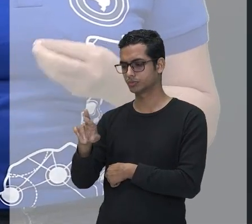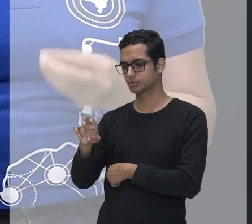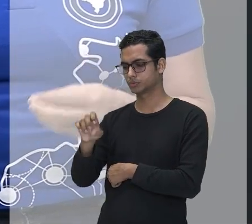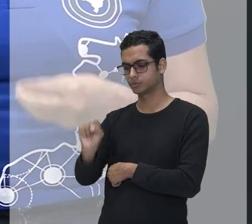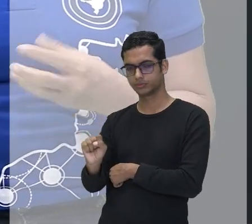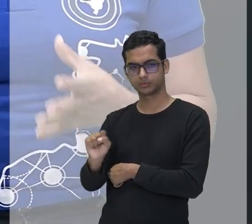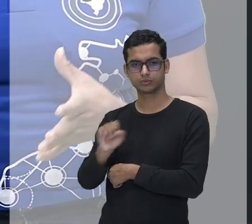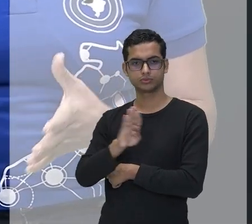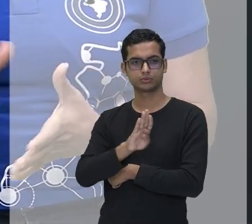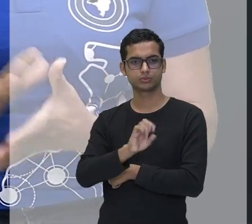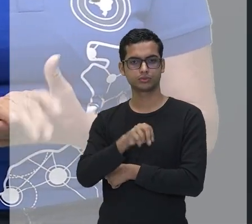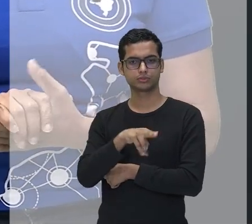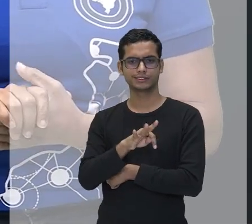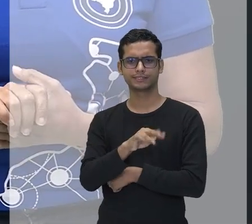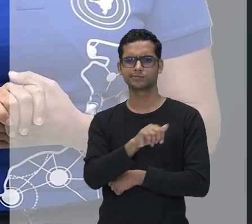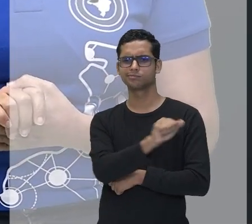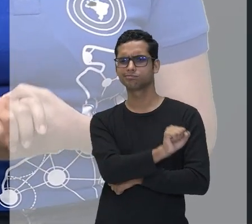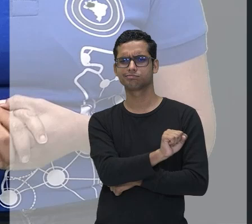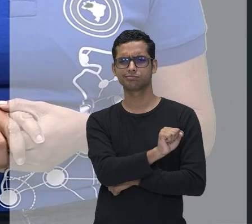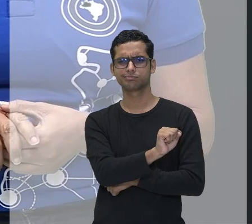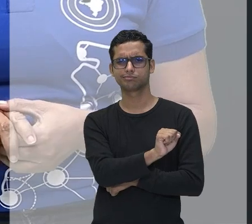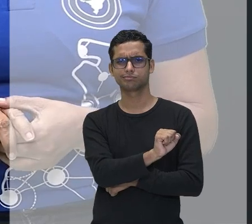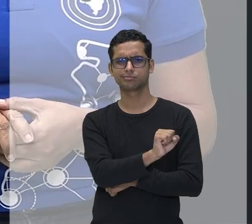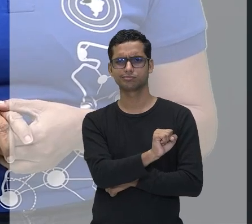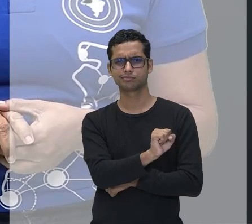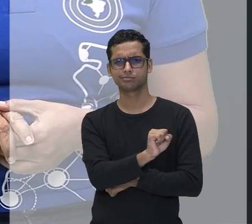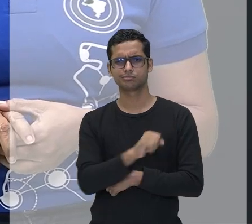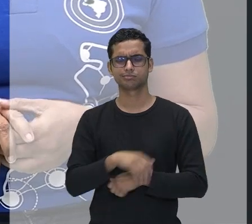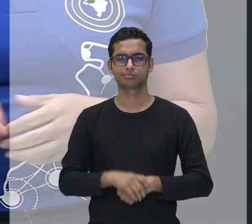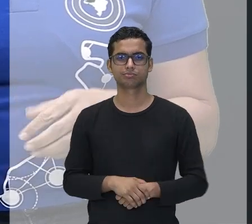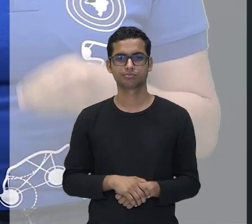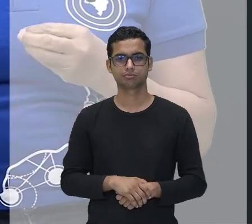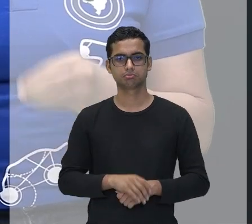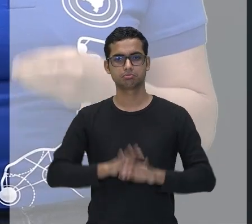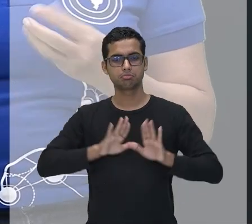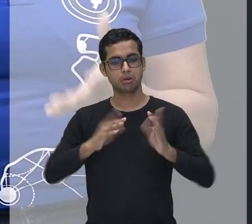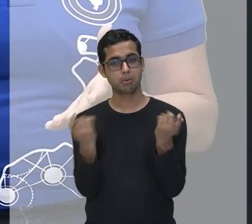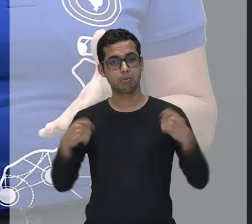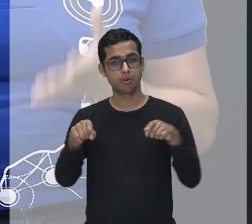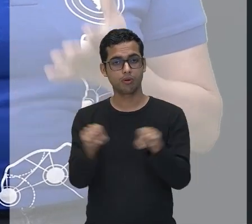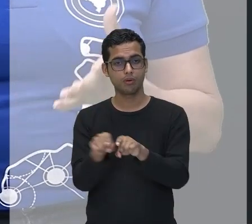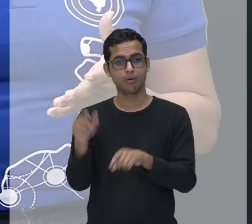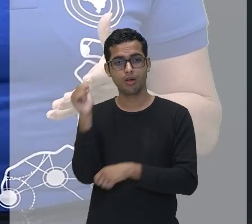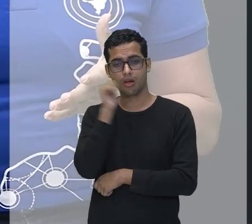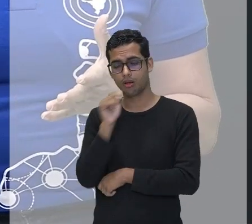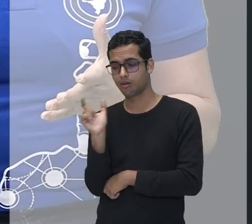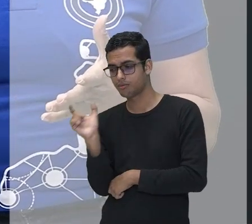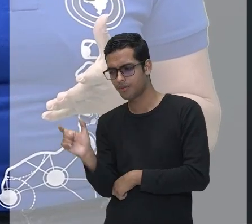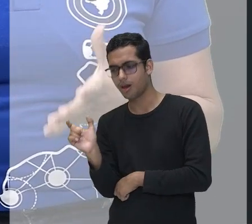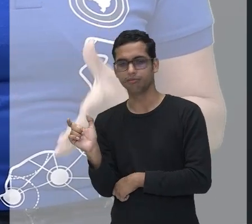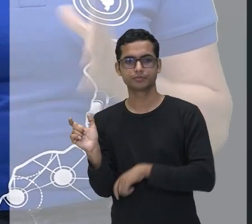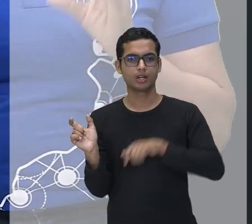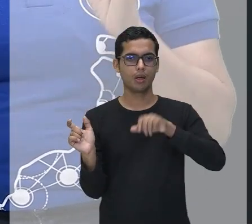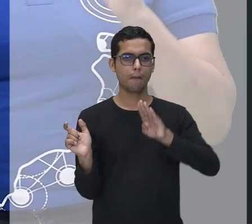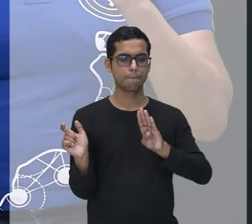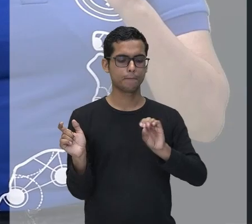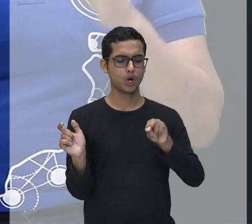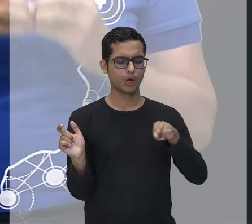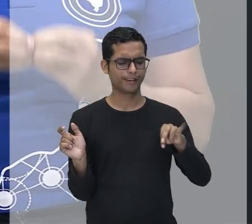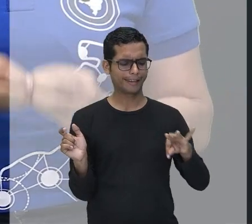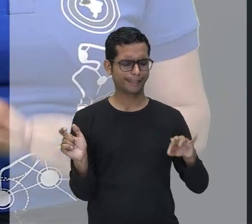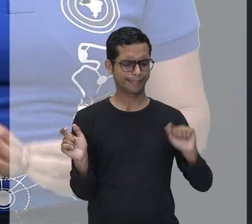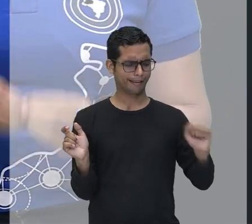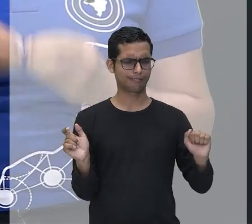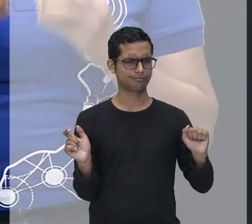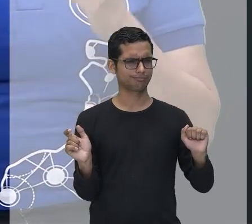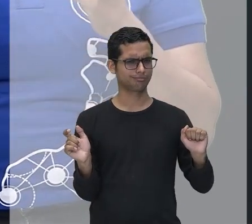Agora, de repente, alguém pode falar, mulheres bonita. Às vezes acontece. Mas, se